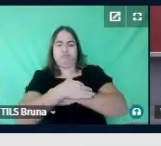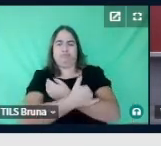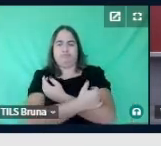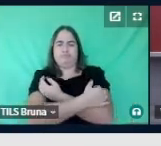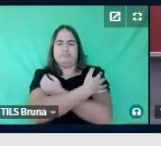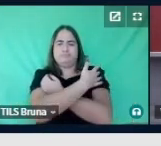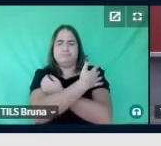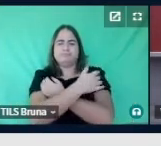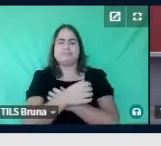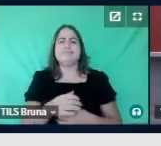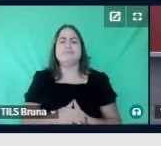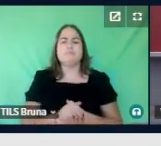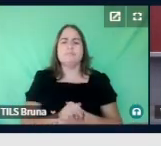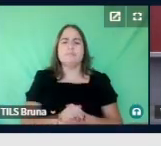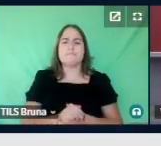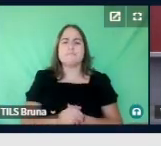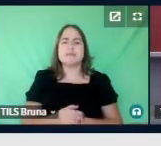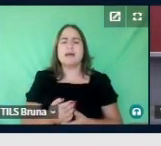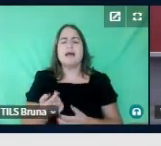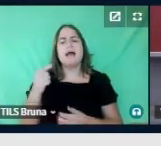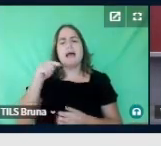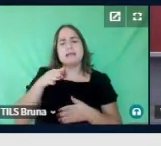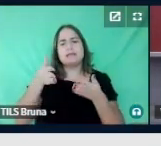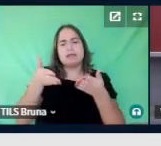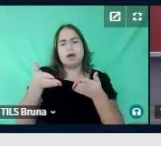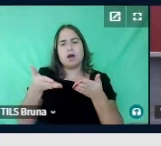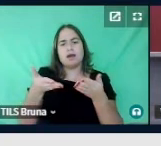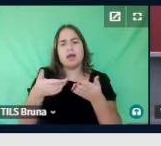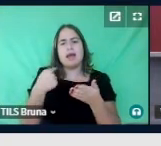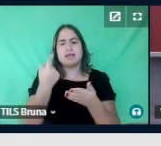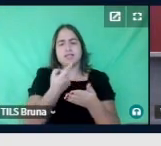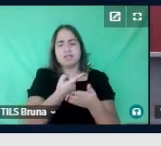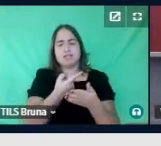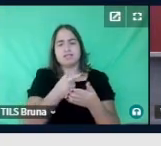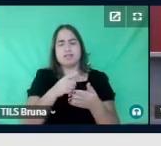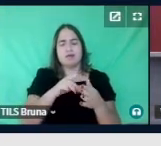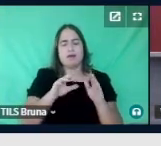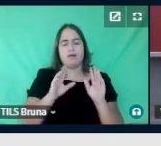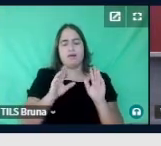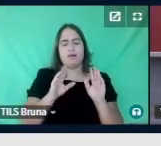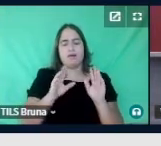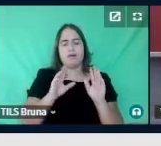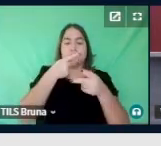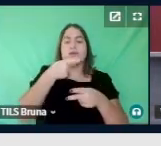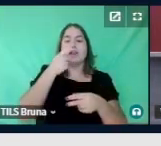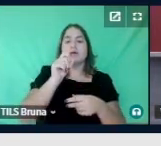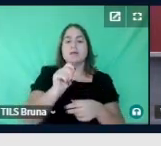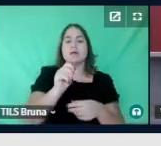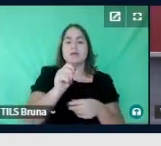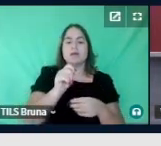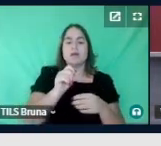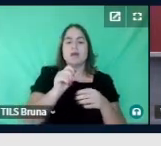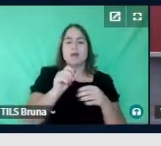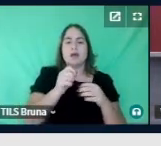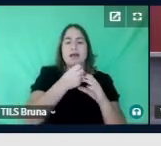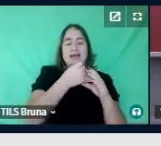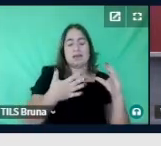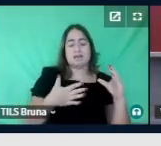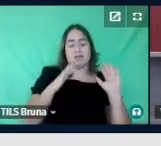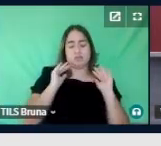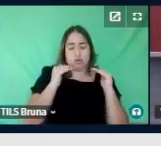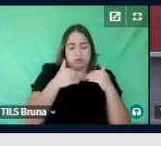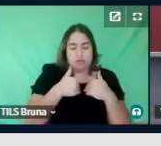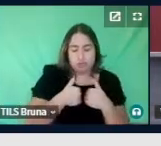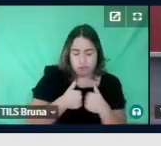E aqui, nós discorremos sobre os aspectos do autismo e como eles podem ser relacionados